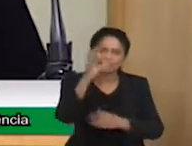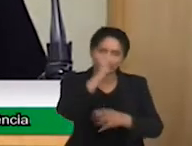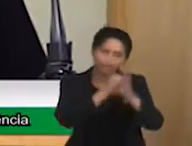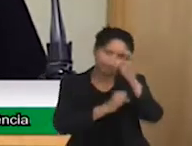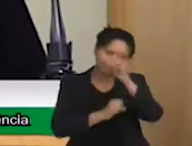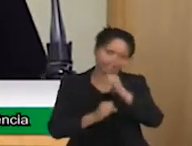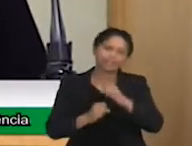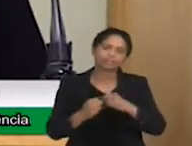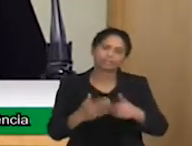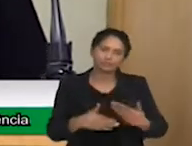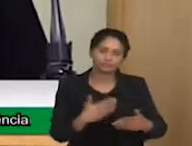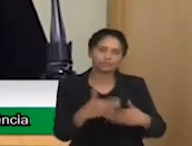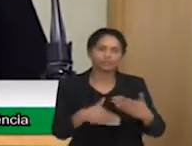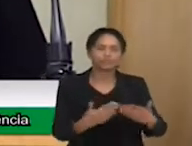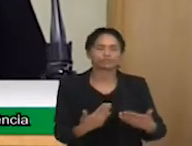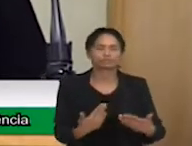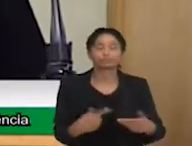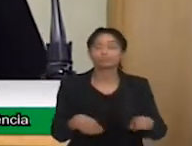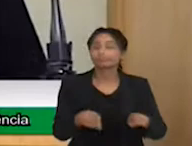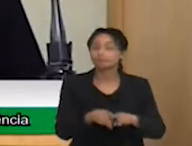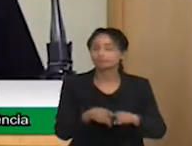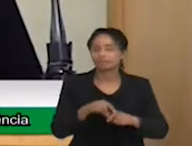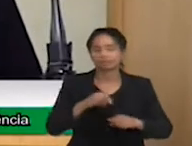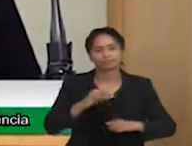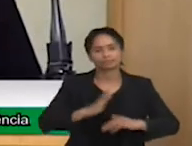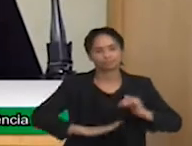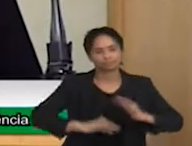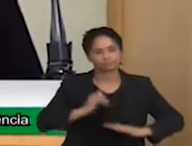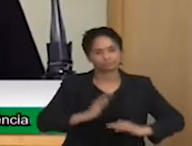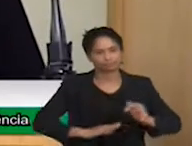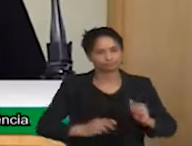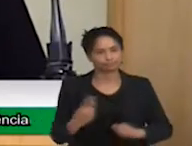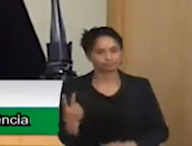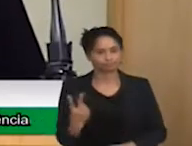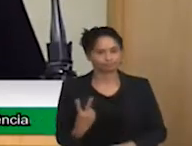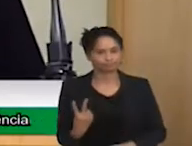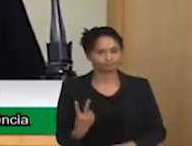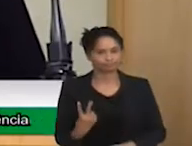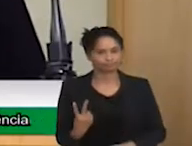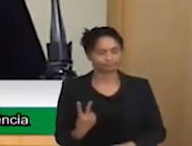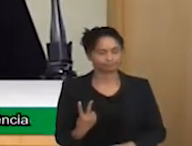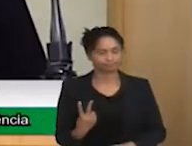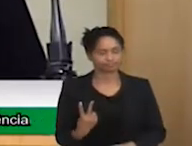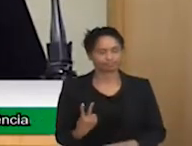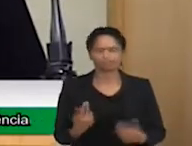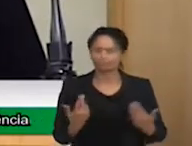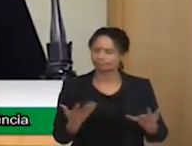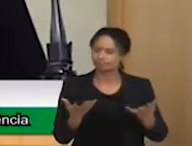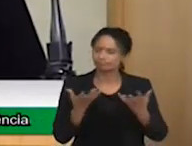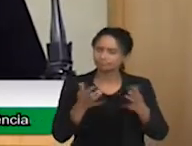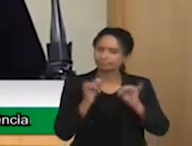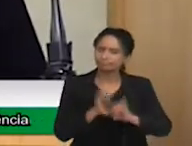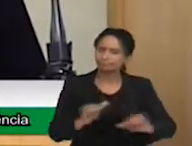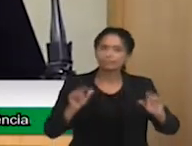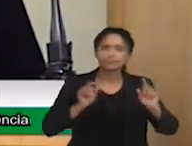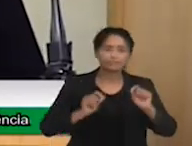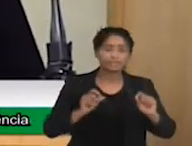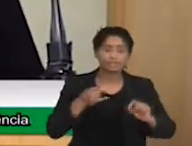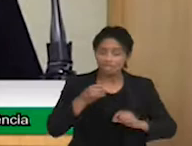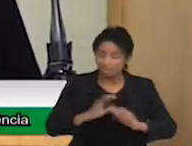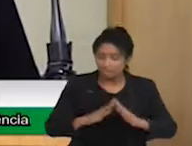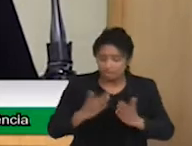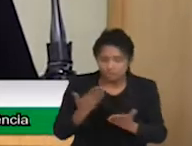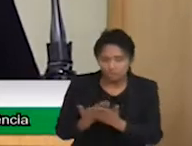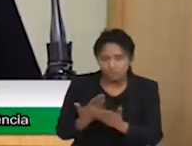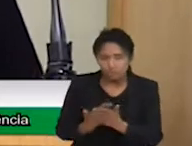são atividades secundárias. Também deixar claro aqui que se a escola cumprisse seu papel com o apoio